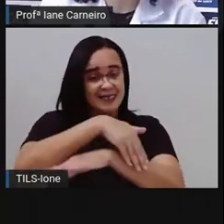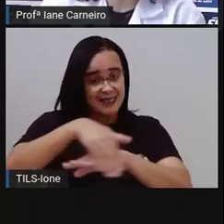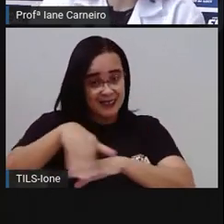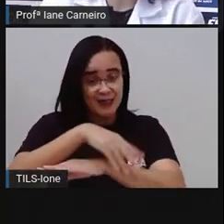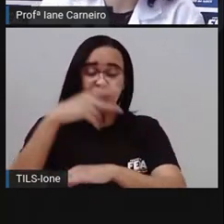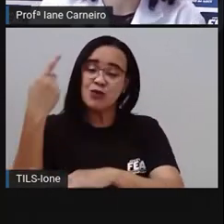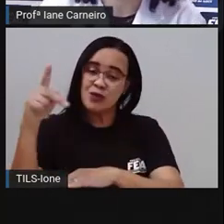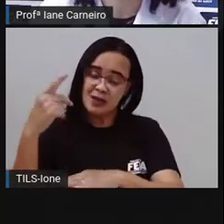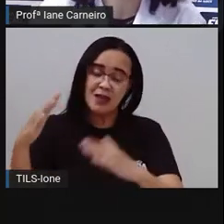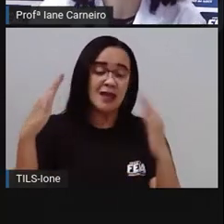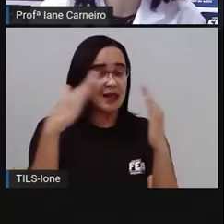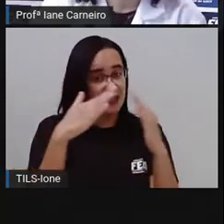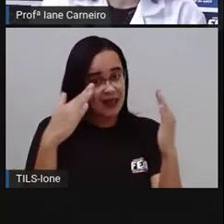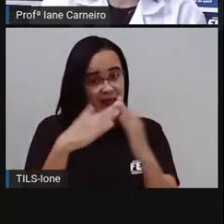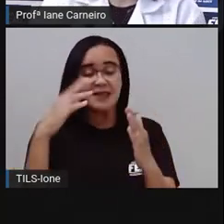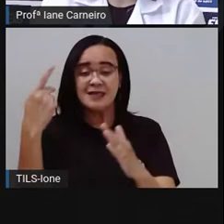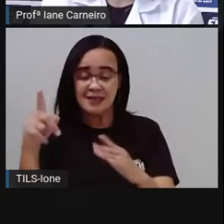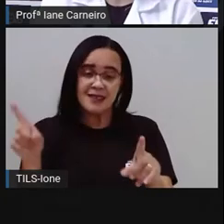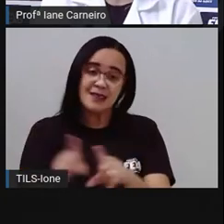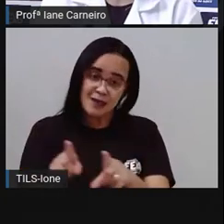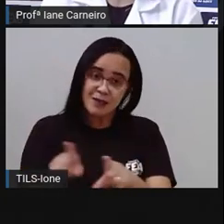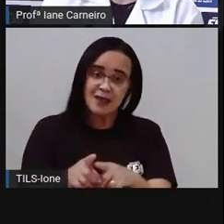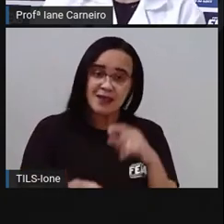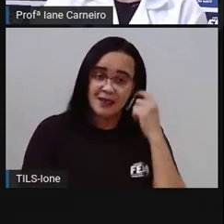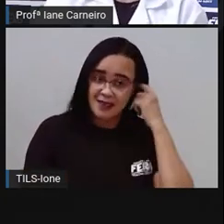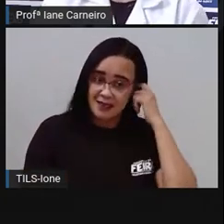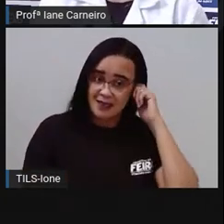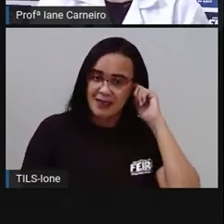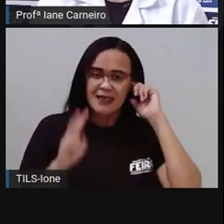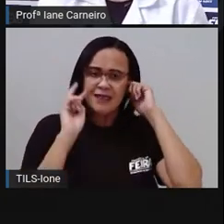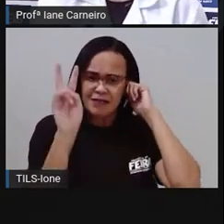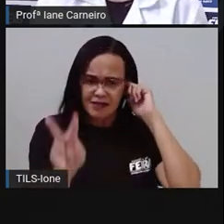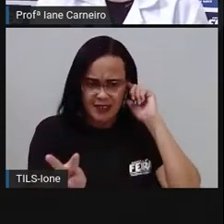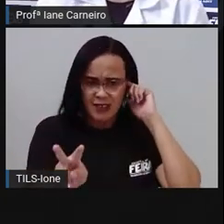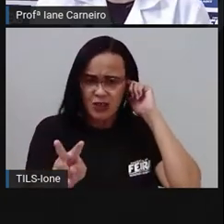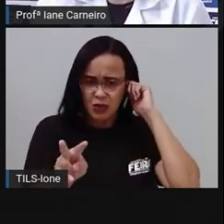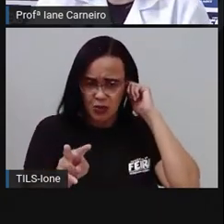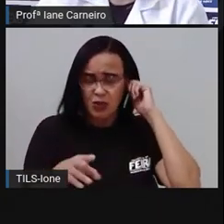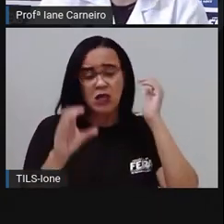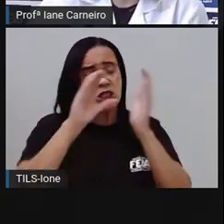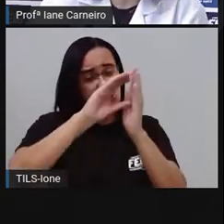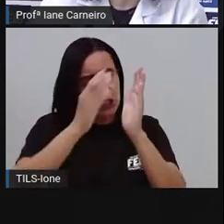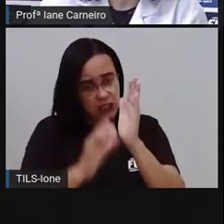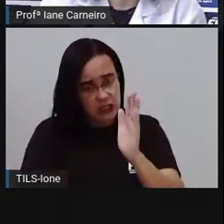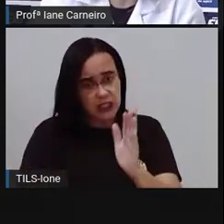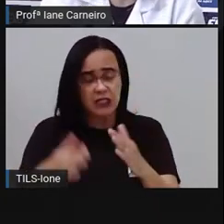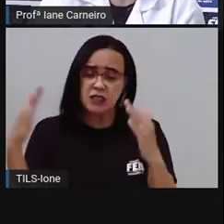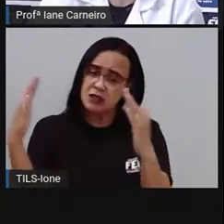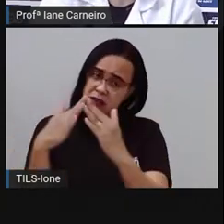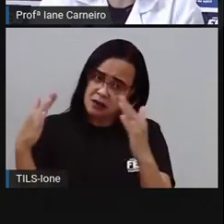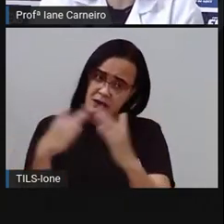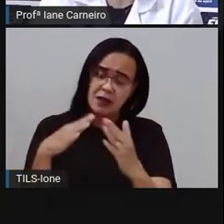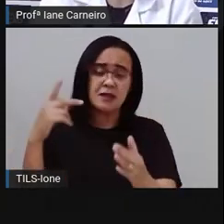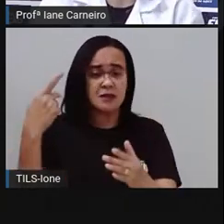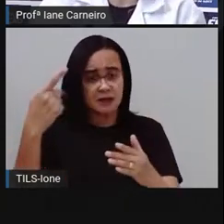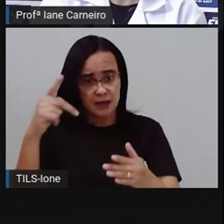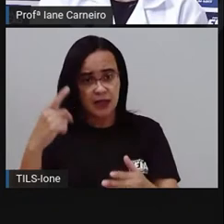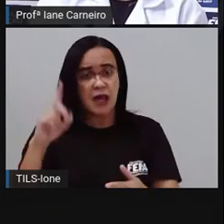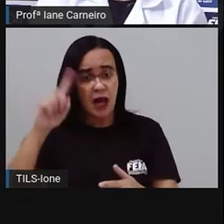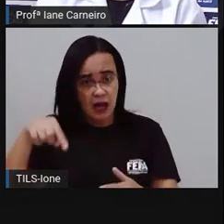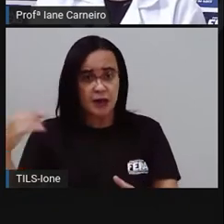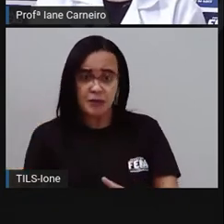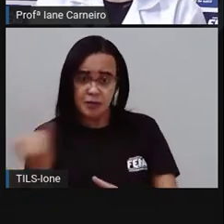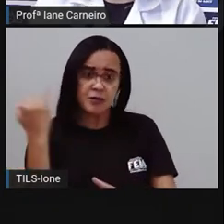dele, da casa dele. Então, vejam como o Marcelo sabe das características de onde ele mora. E a importância de saber.